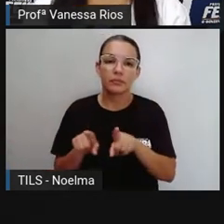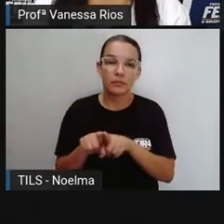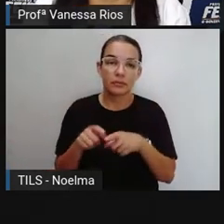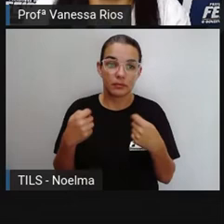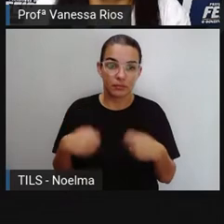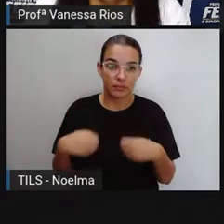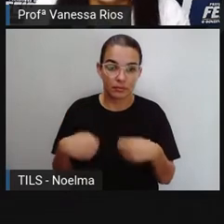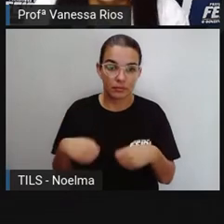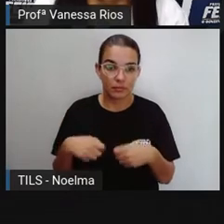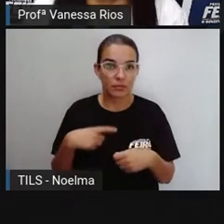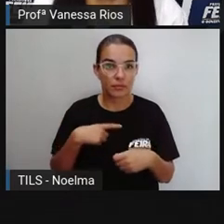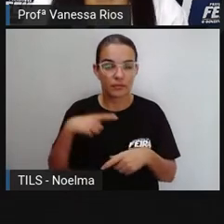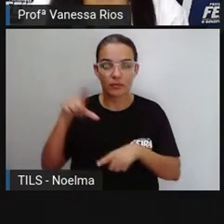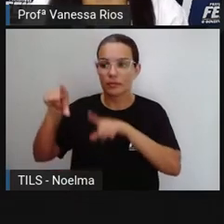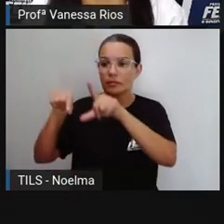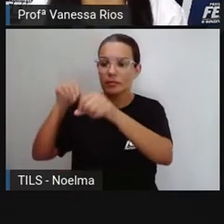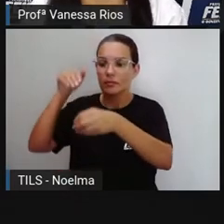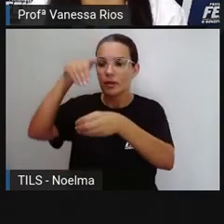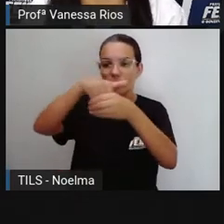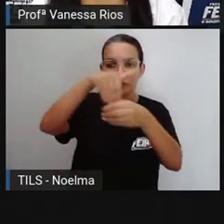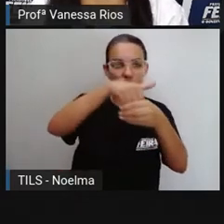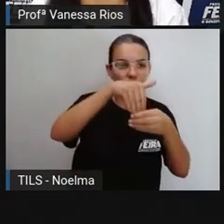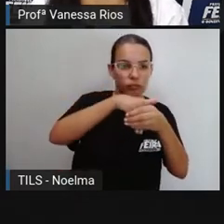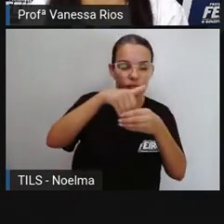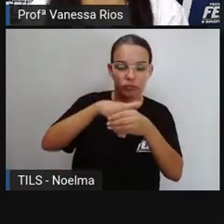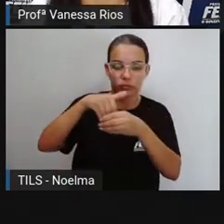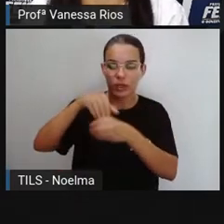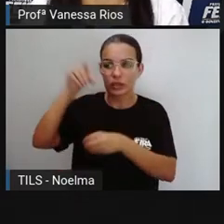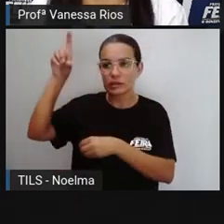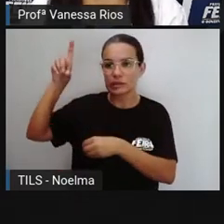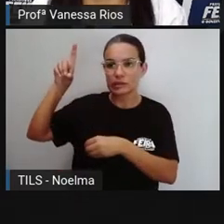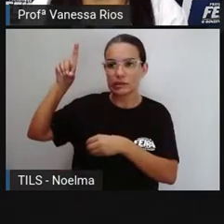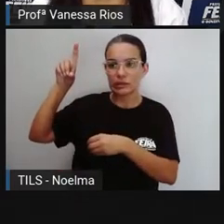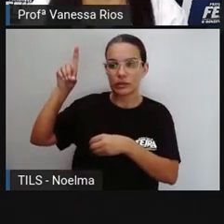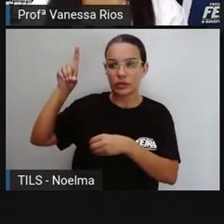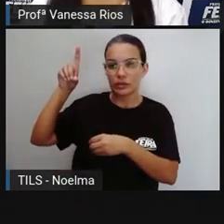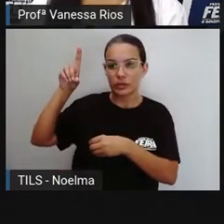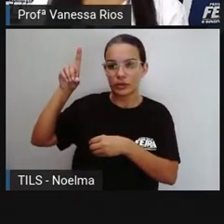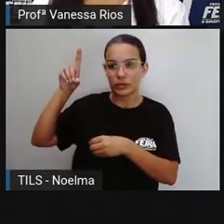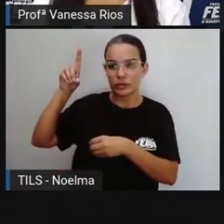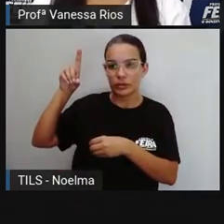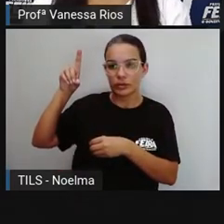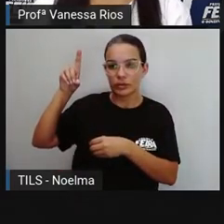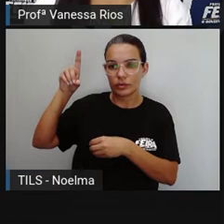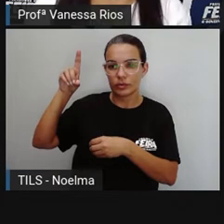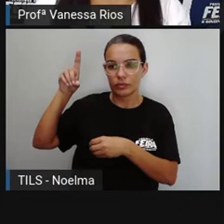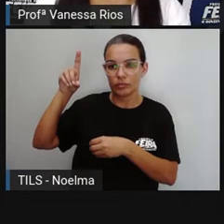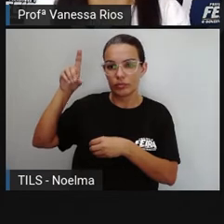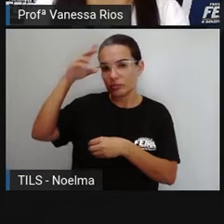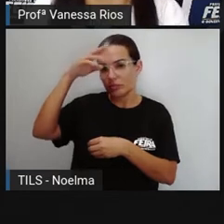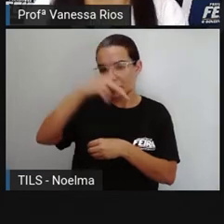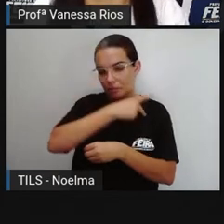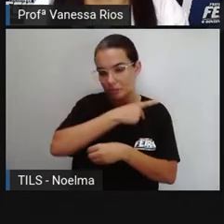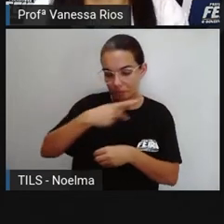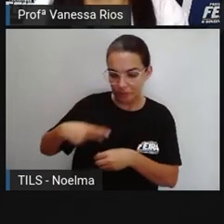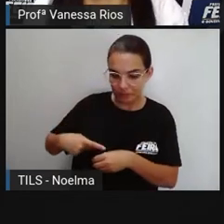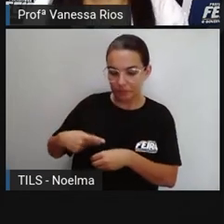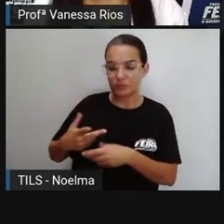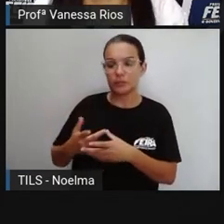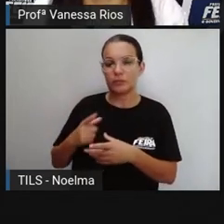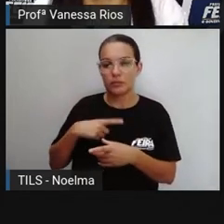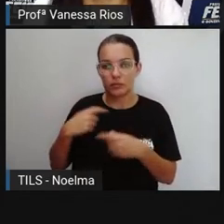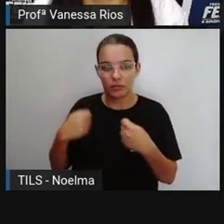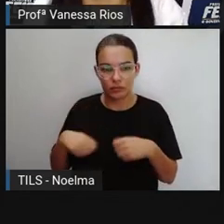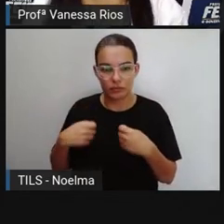eleger uma diretoria, precisam ir de forma democrática, dando oportunidade para que as pessoas do